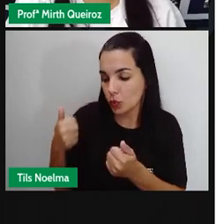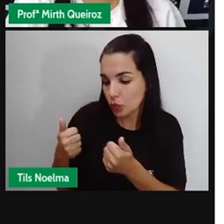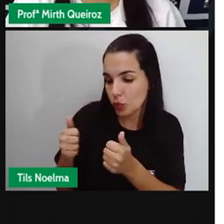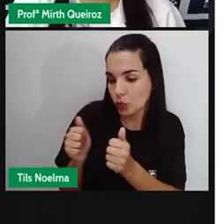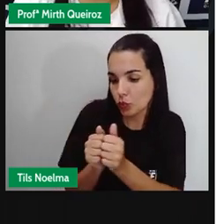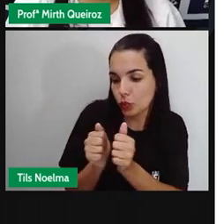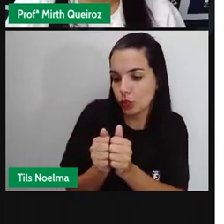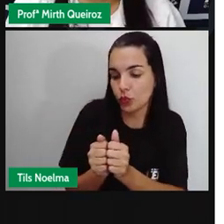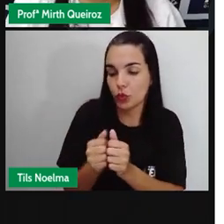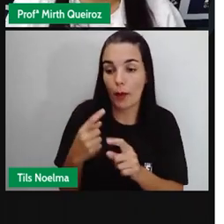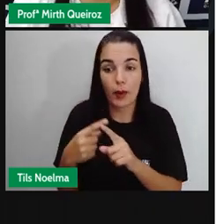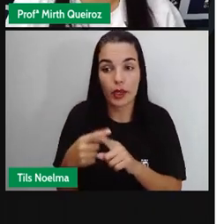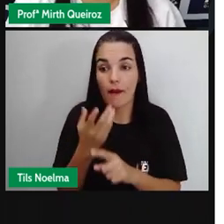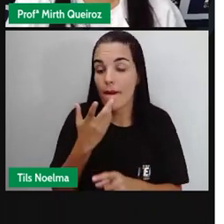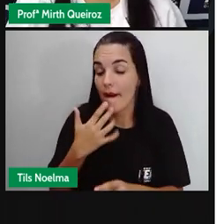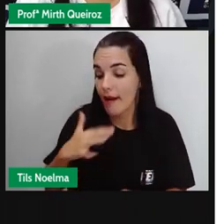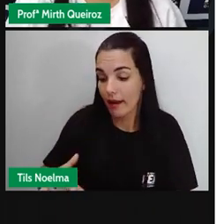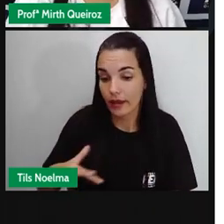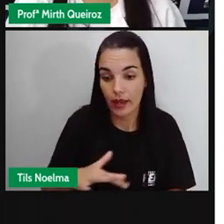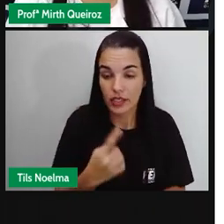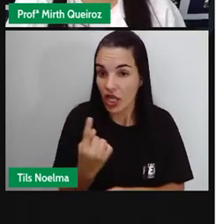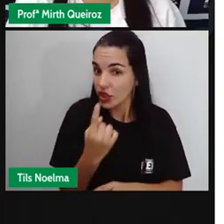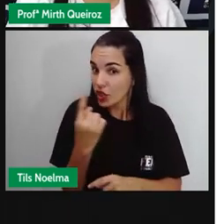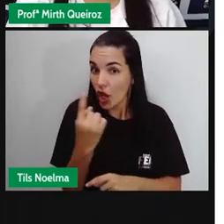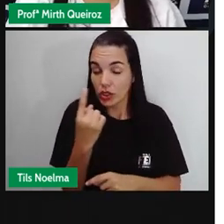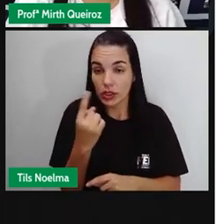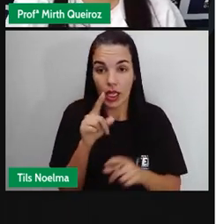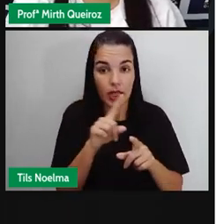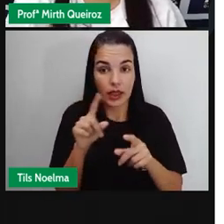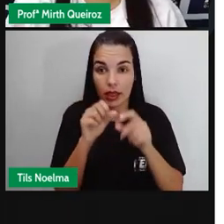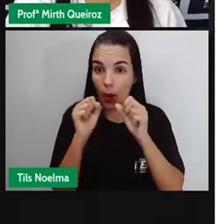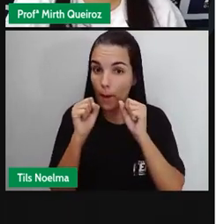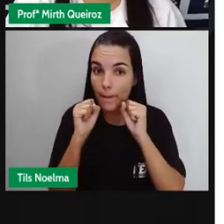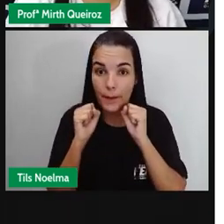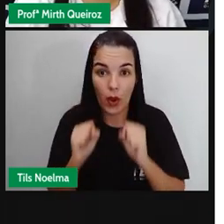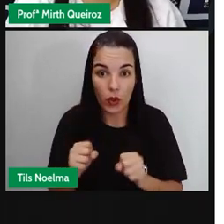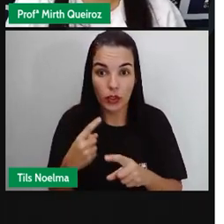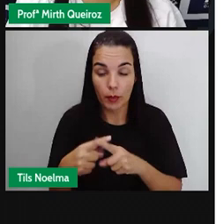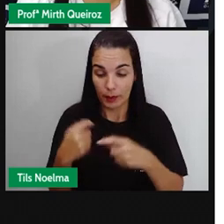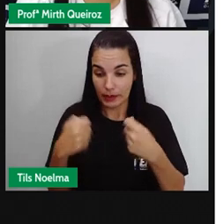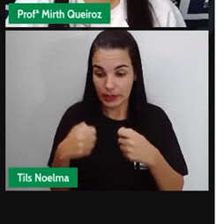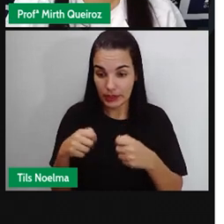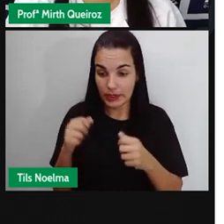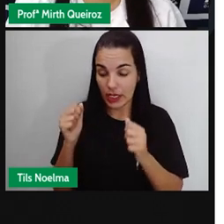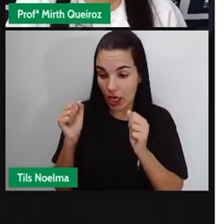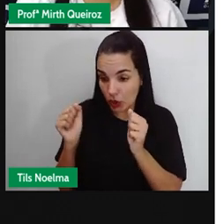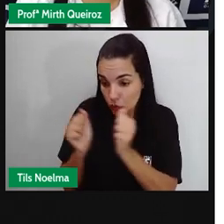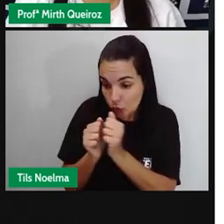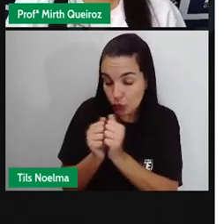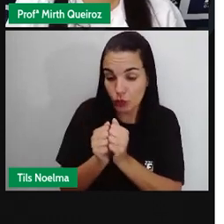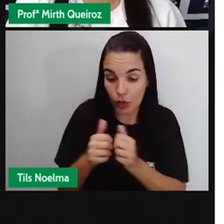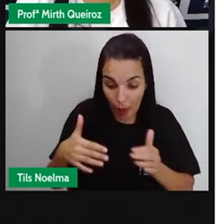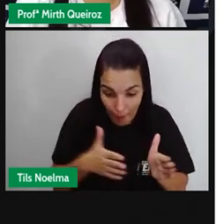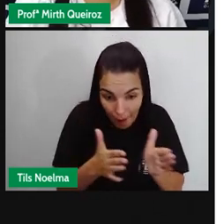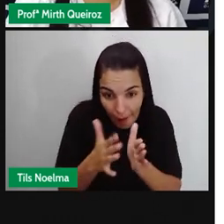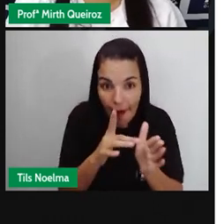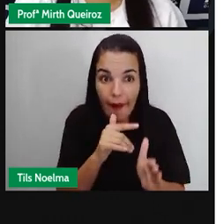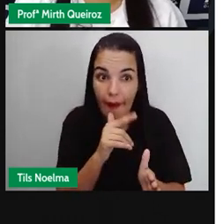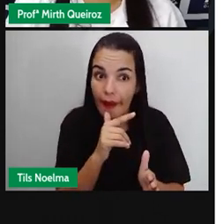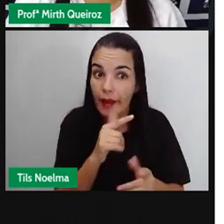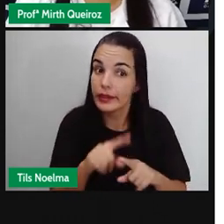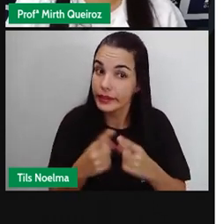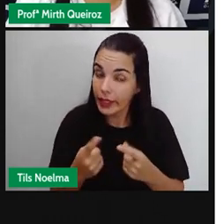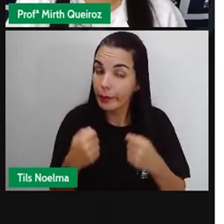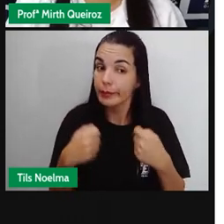Uma criança não pode ficar no Rio, principalmente, principalmente assim, sem ser observada pelo adulto. Na verdade, ela